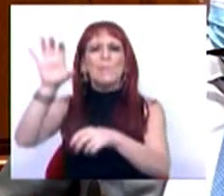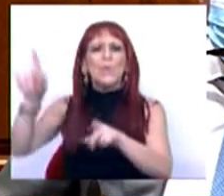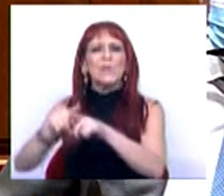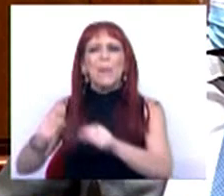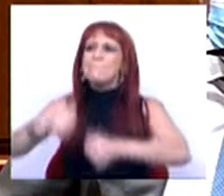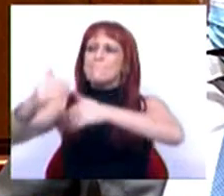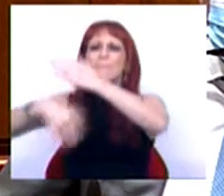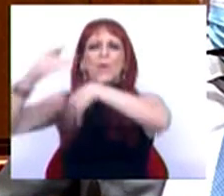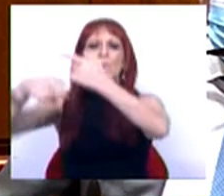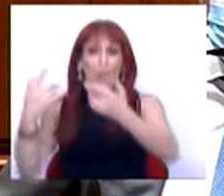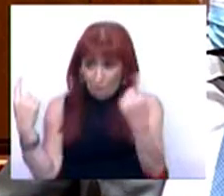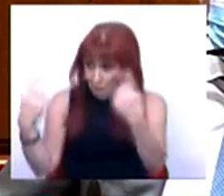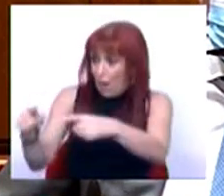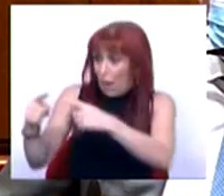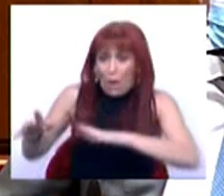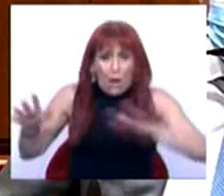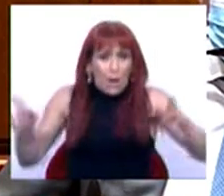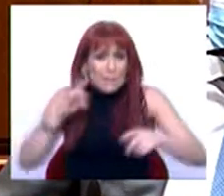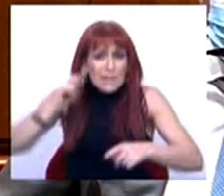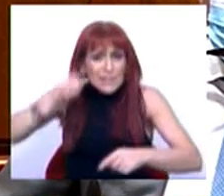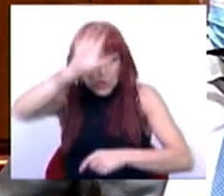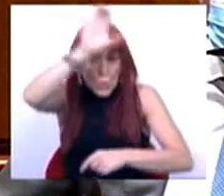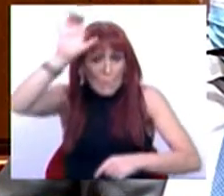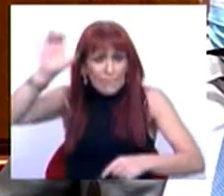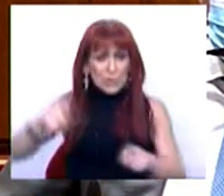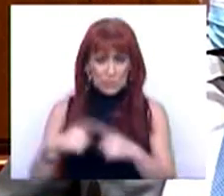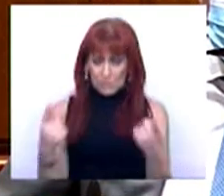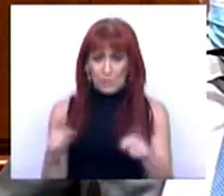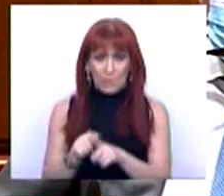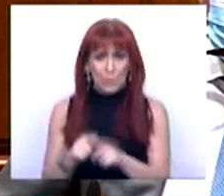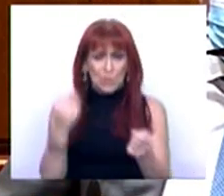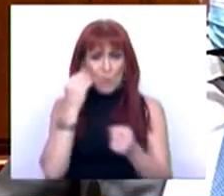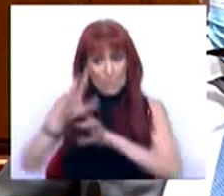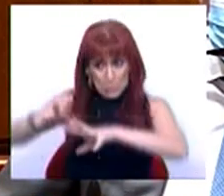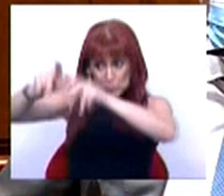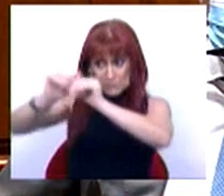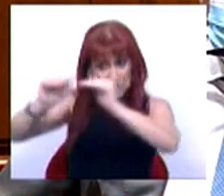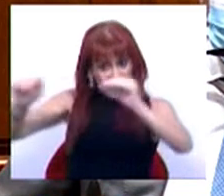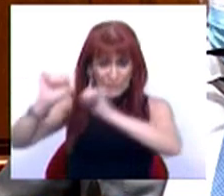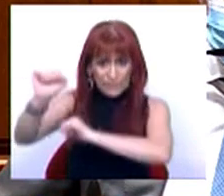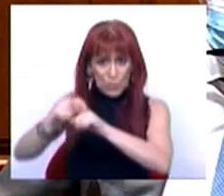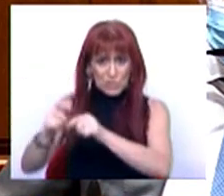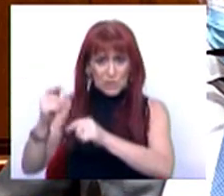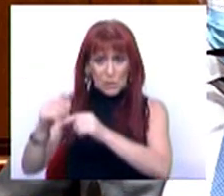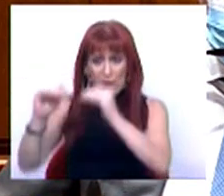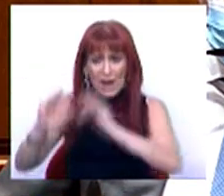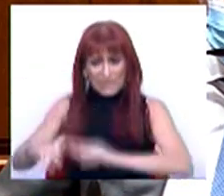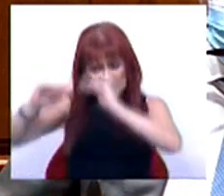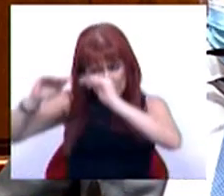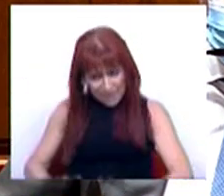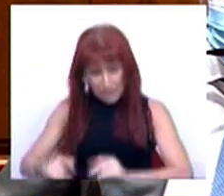estão a andar bem. Há, certamente. Há, sobretudo, os países que, estando num estado de desenvolvimento menos avançado,